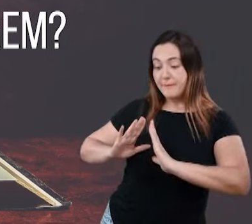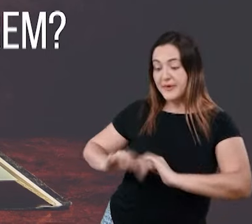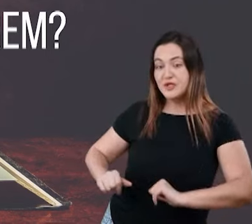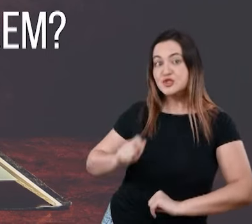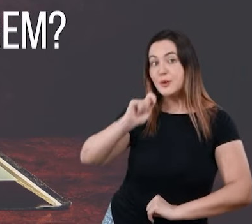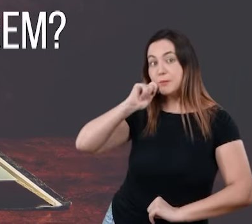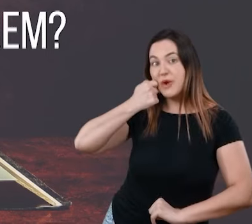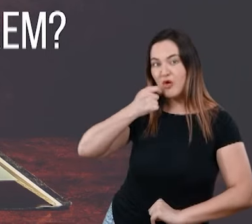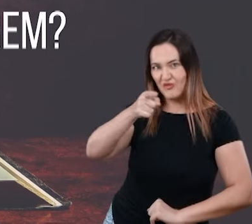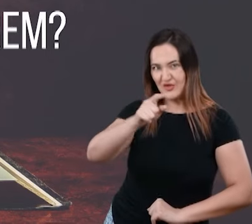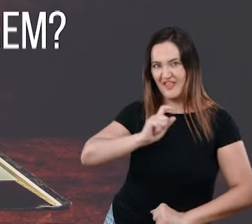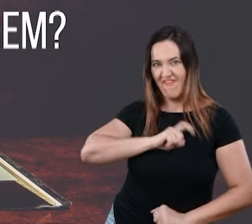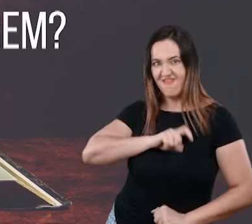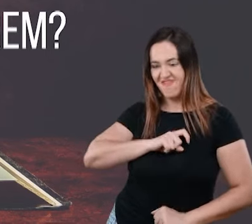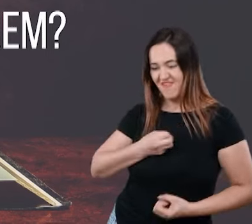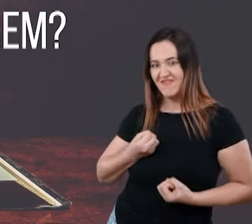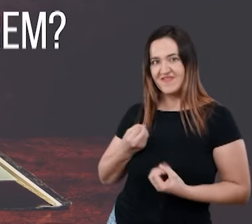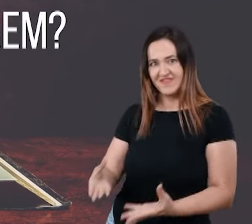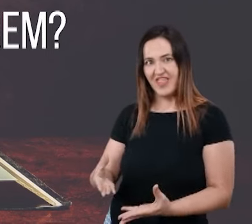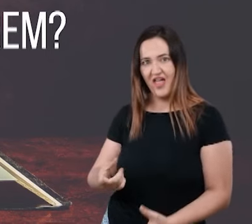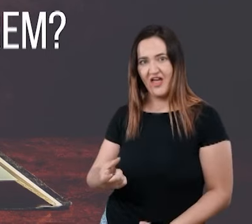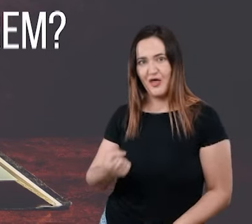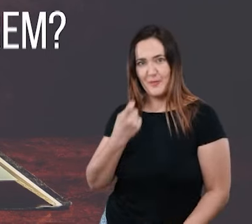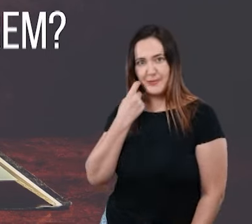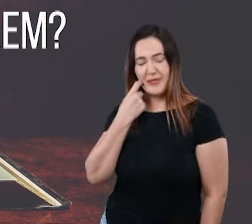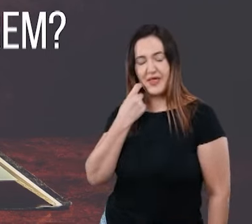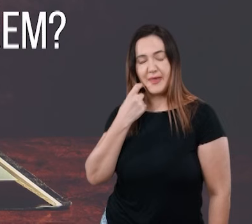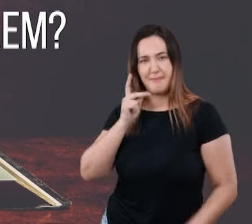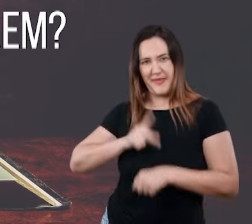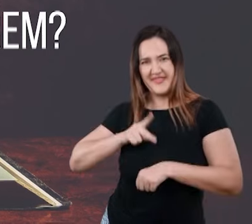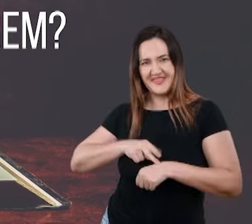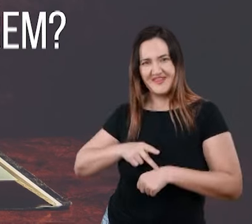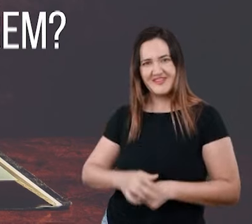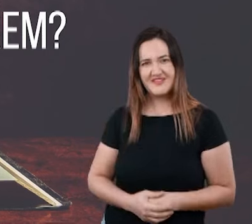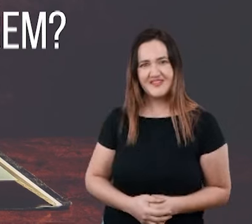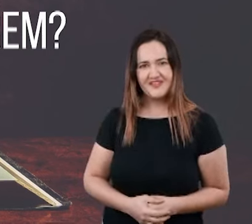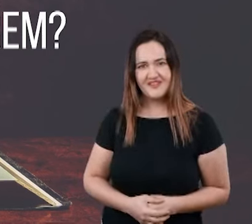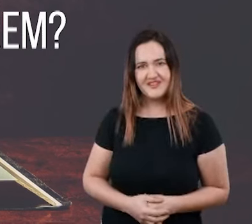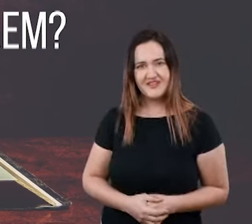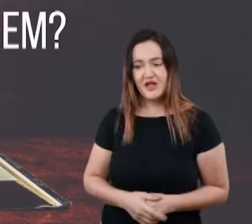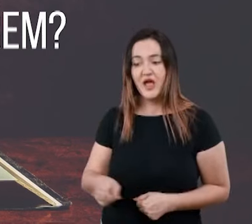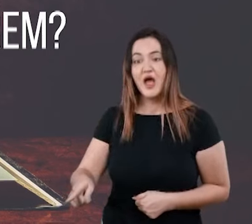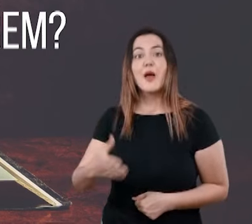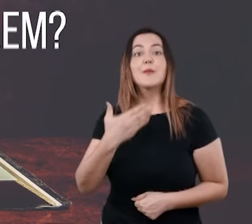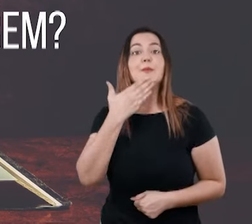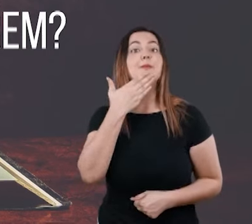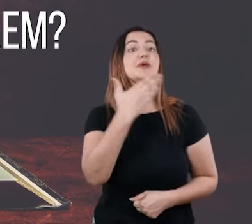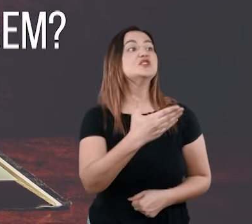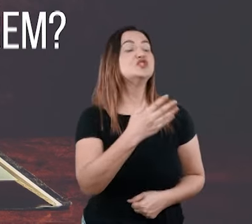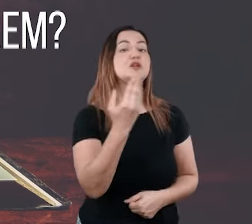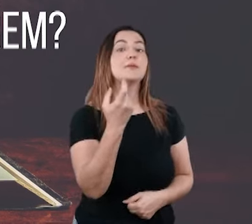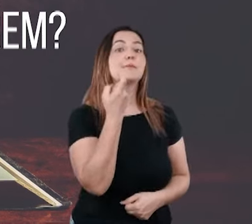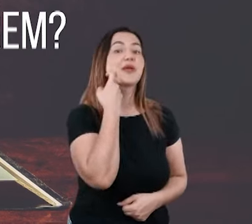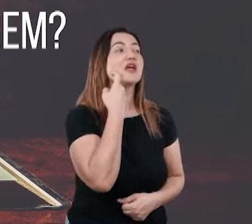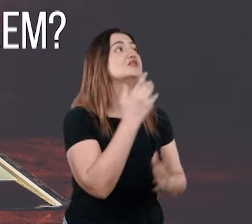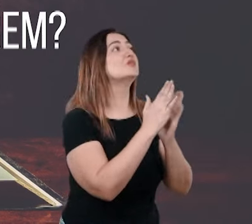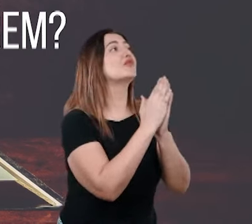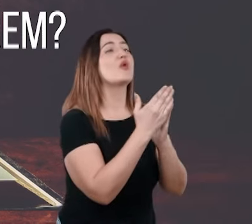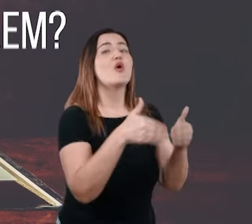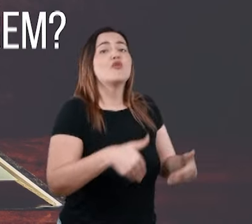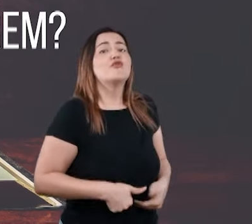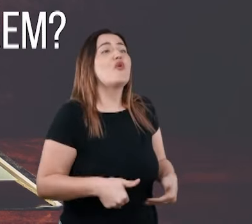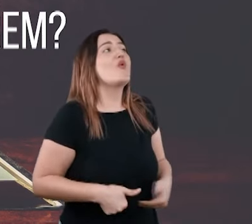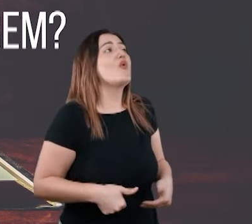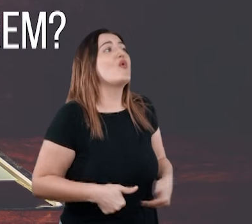peixe, lhe dará uma cobra? Eu acho que ninguém. Ora, se vocês, Jesus dizendo, que